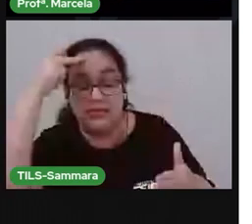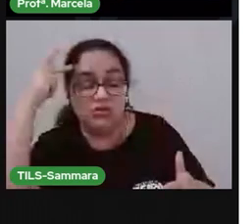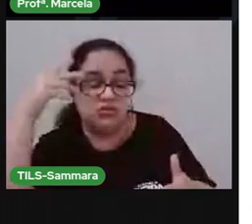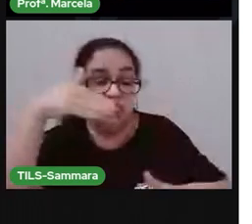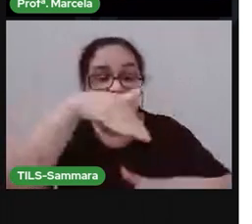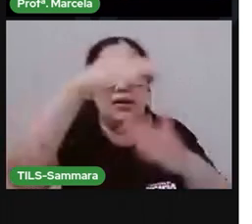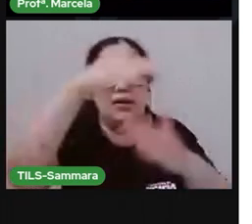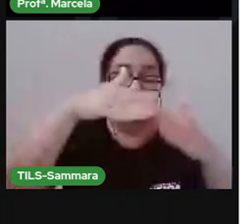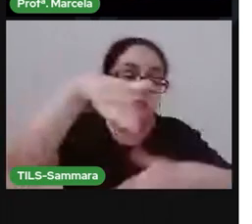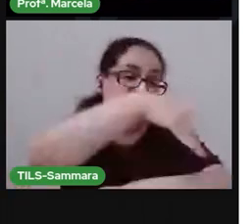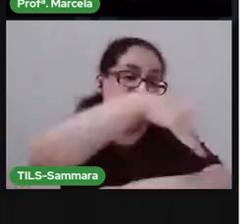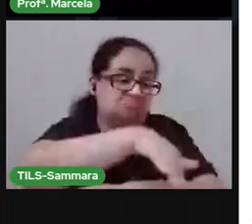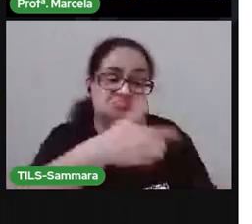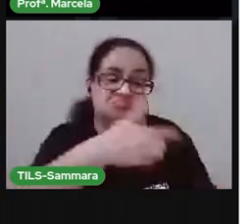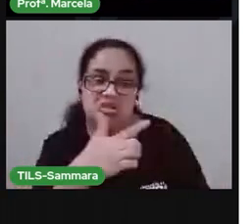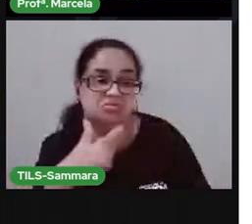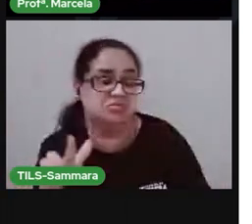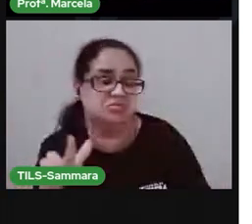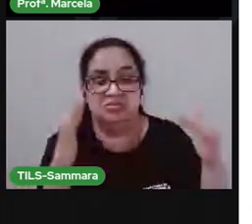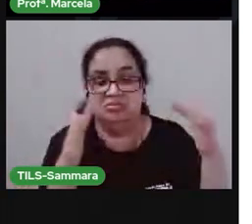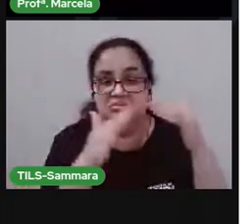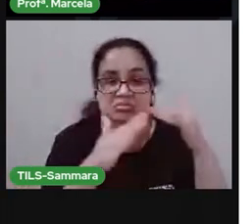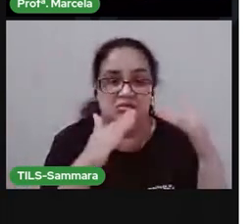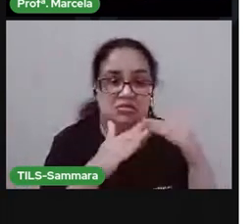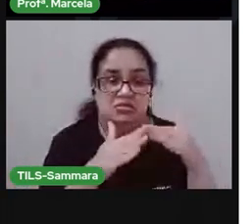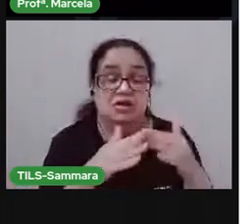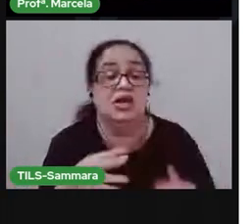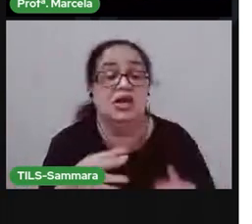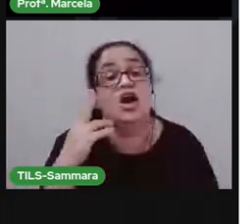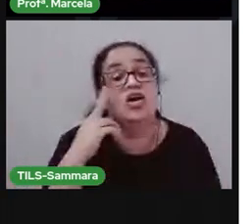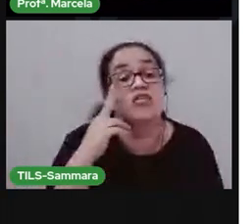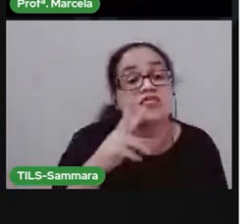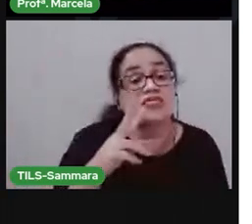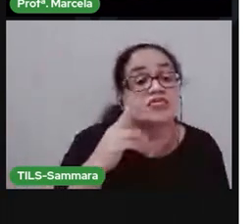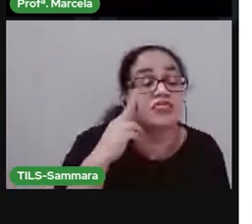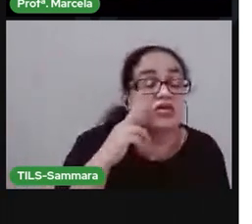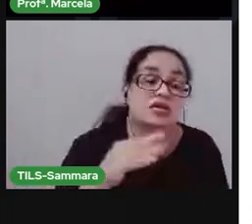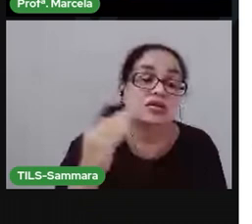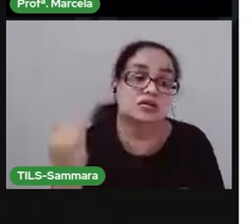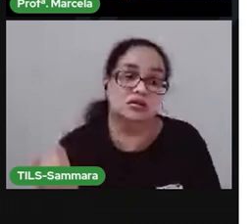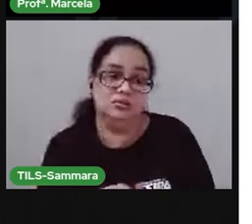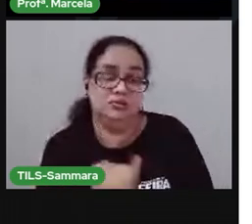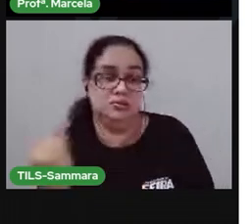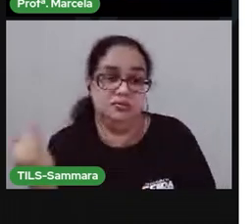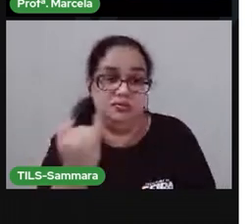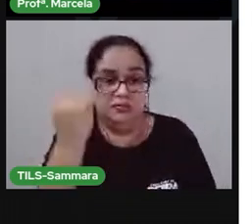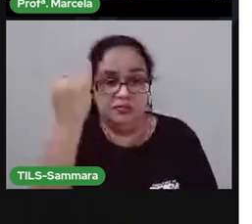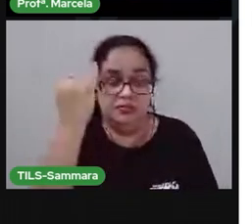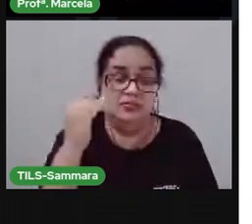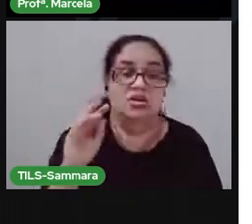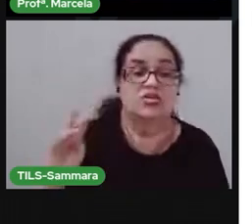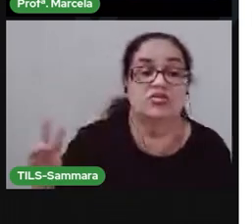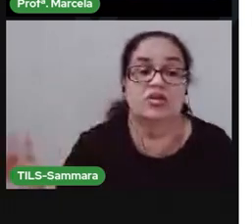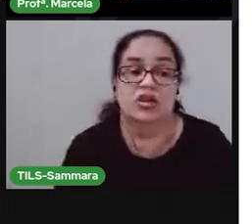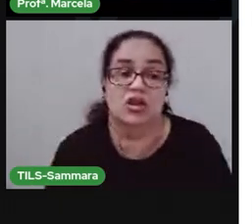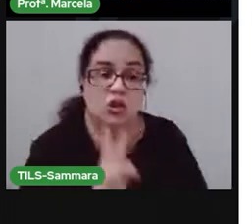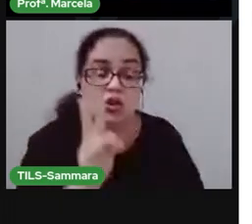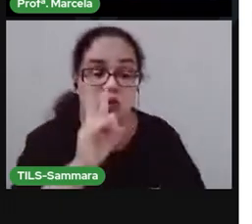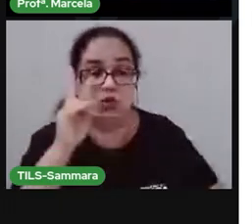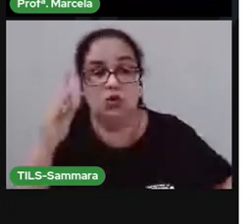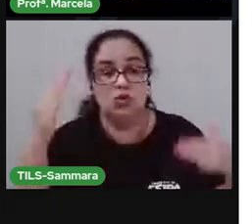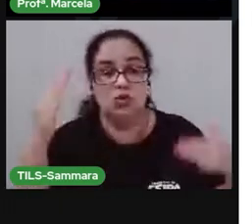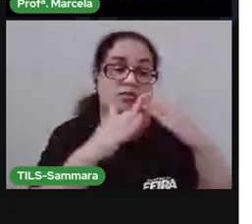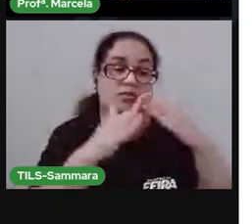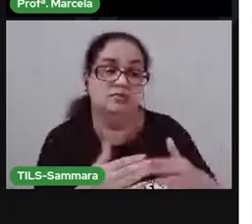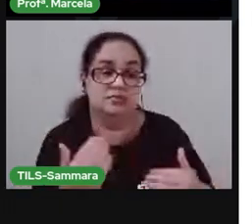rua, que não tem onde morar. A gente viu a importância de valorizar o ambiente que a gente